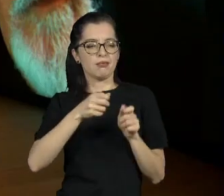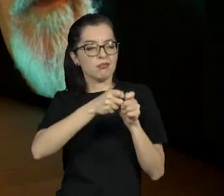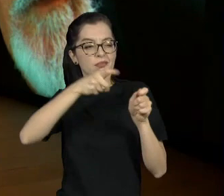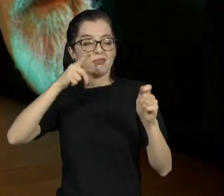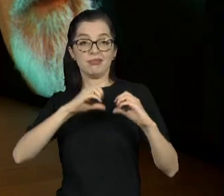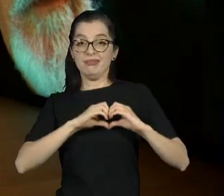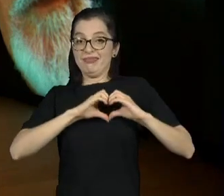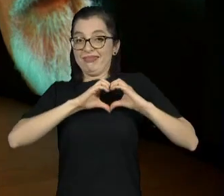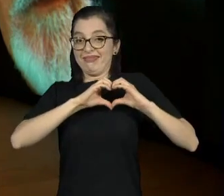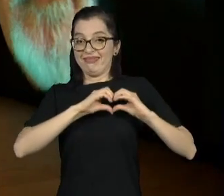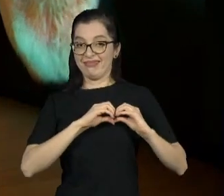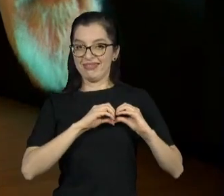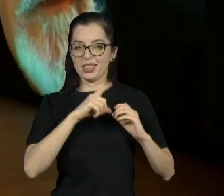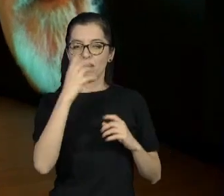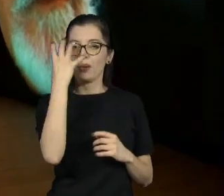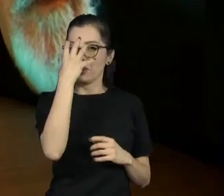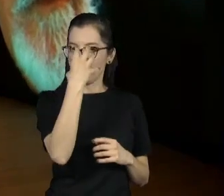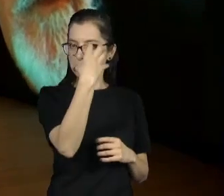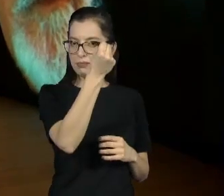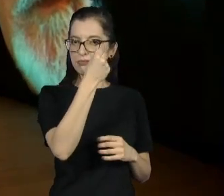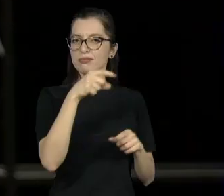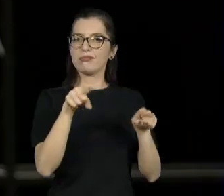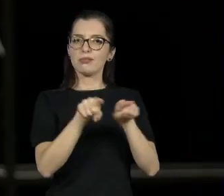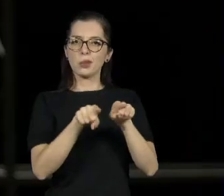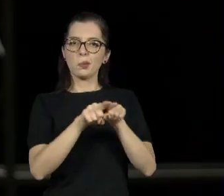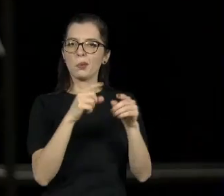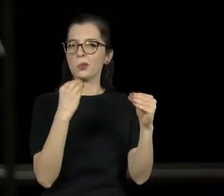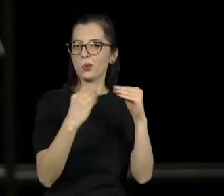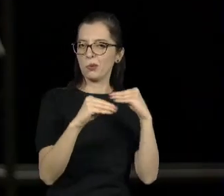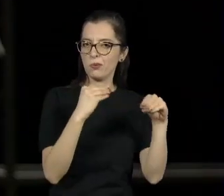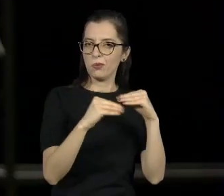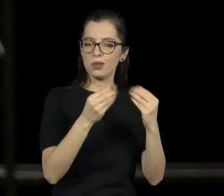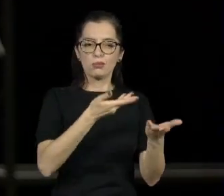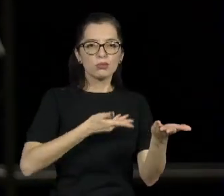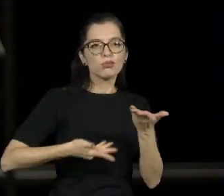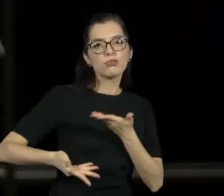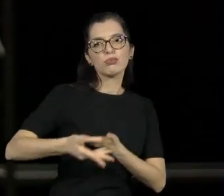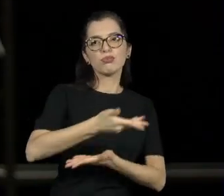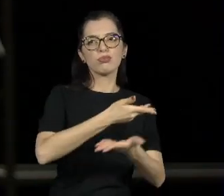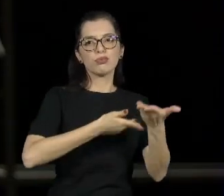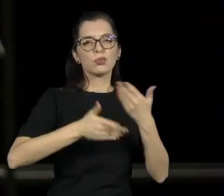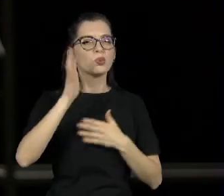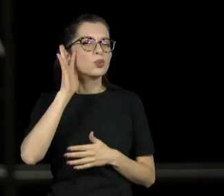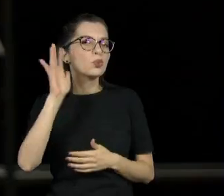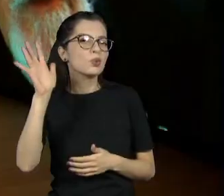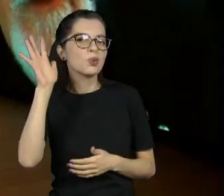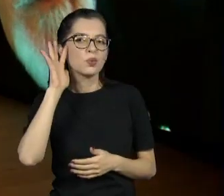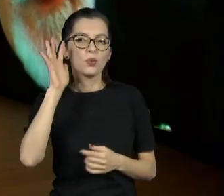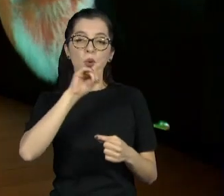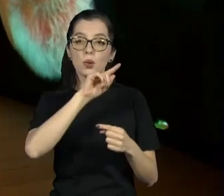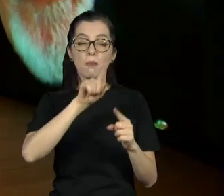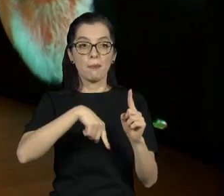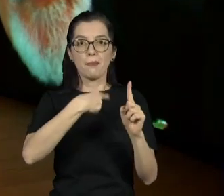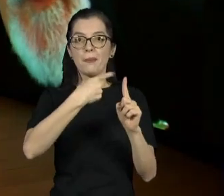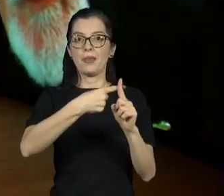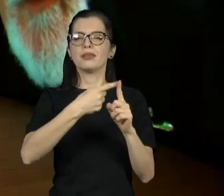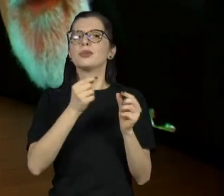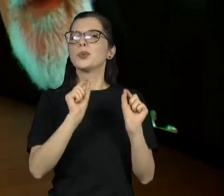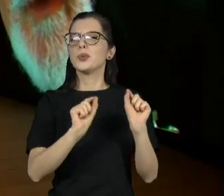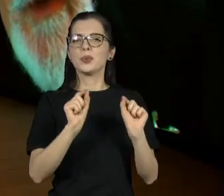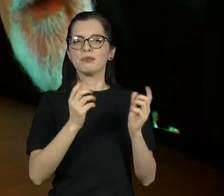mais, na mesma novela. Como é que é esse teu processo de composição do personagem, Ney? Eu paro,